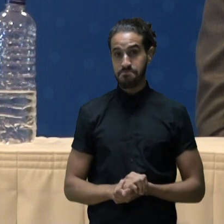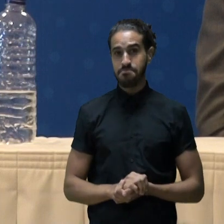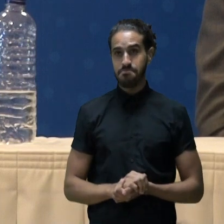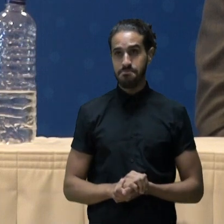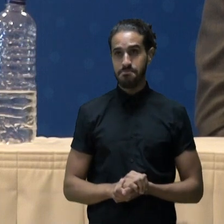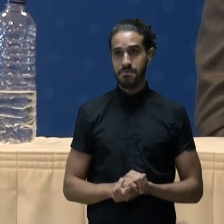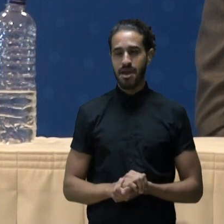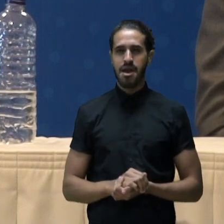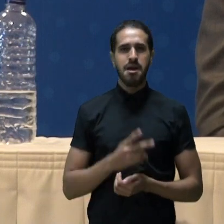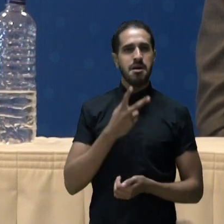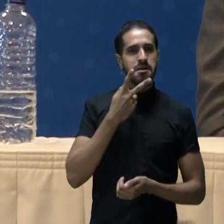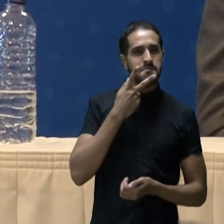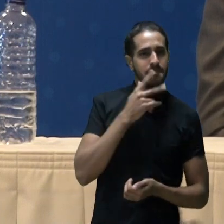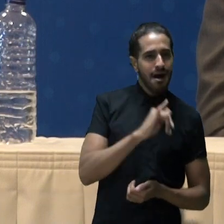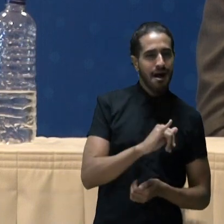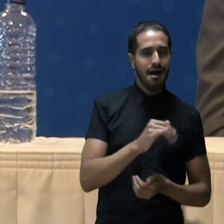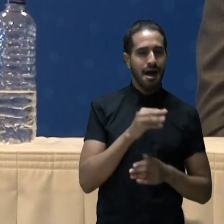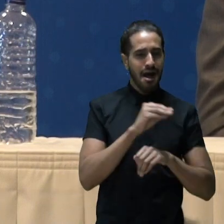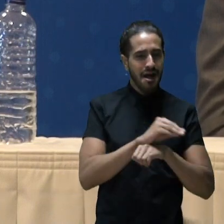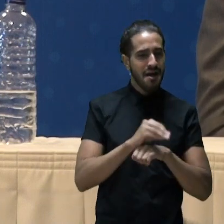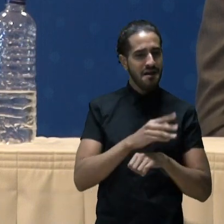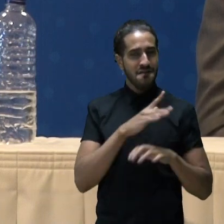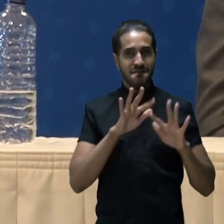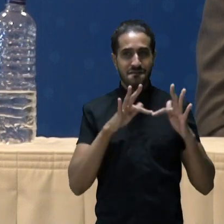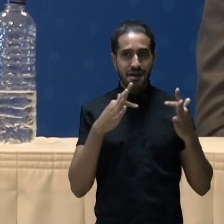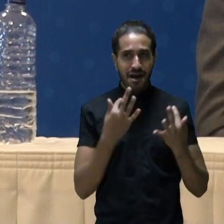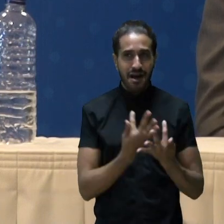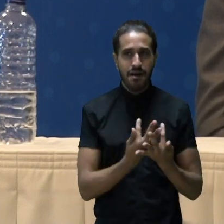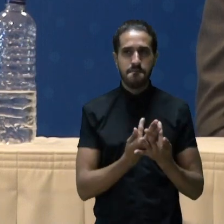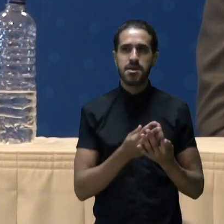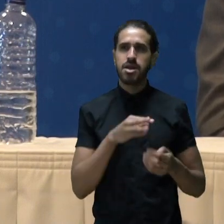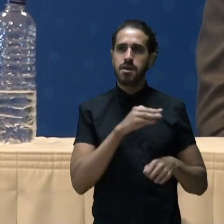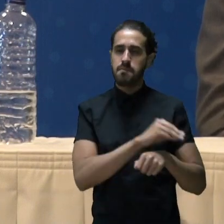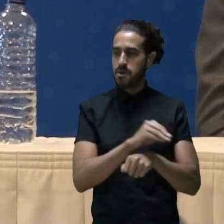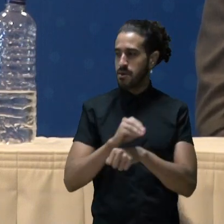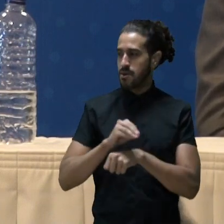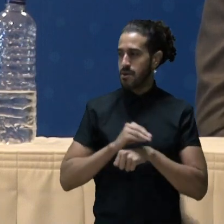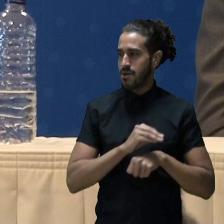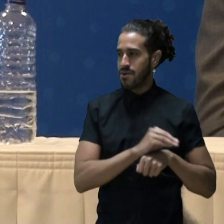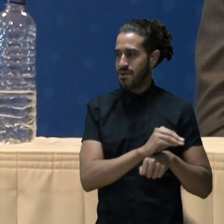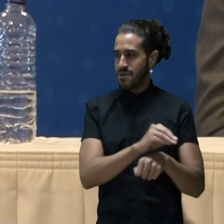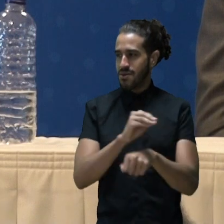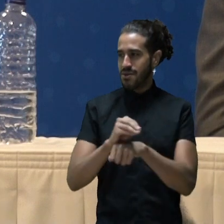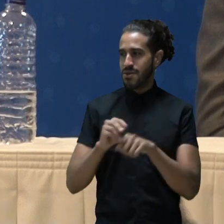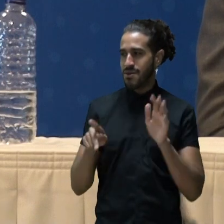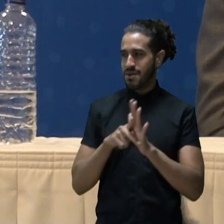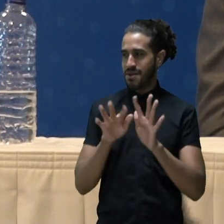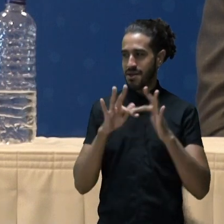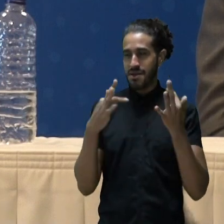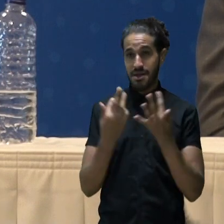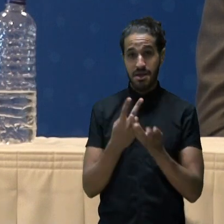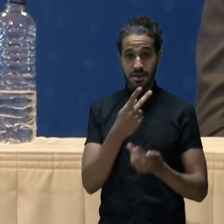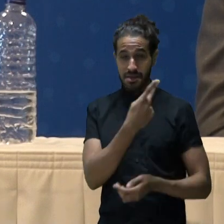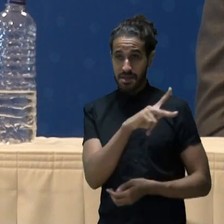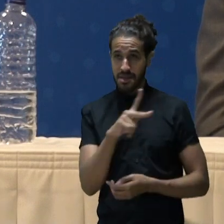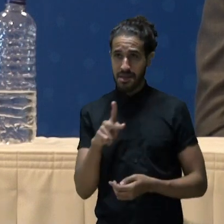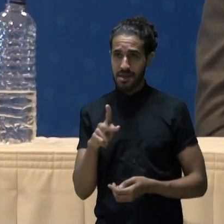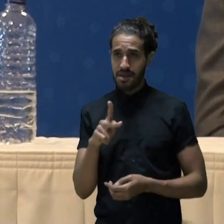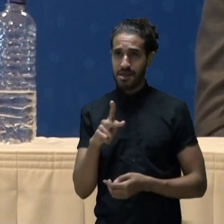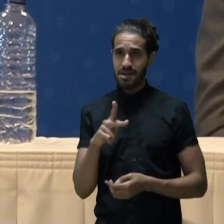Nenhum pai de família que zele e preze pela sua família,